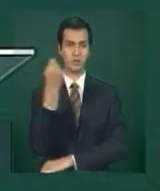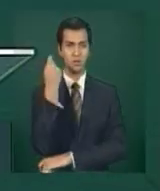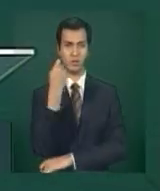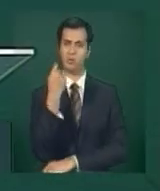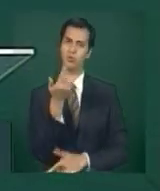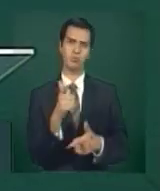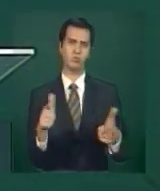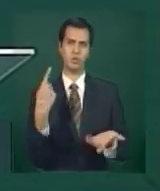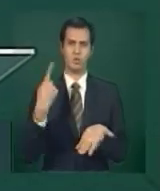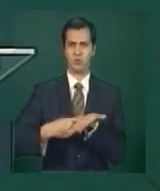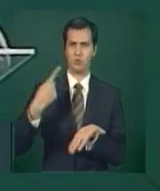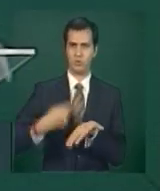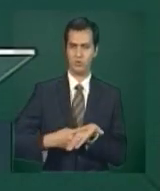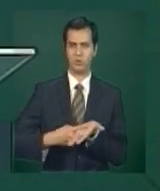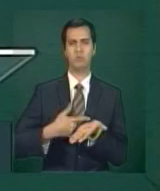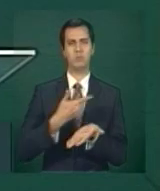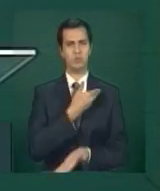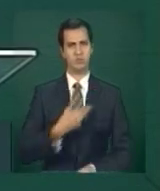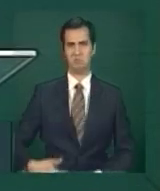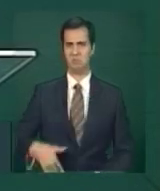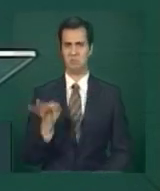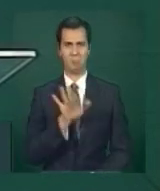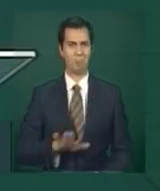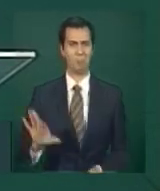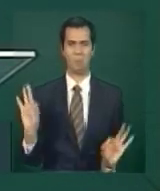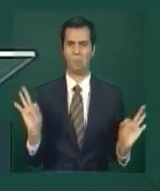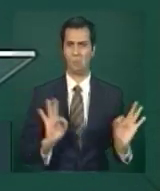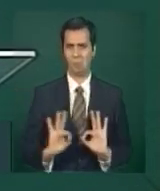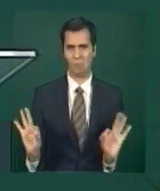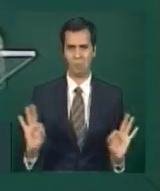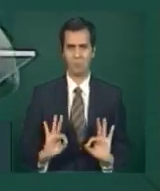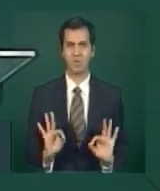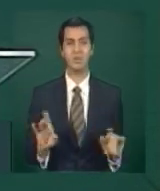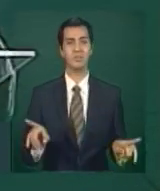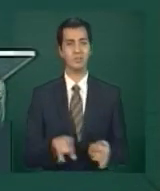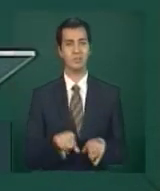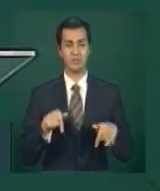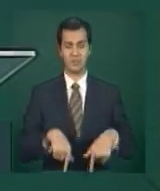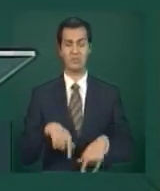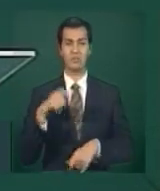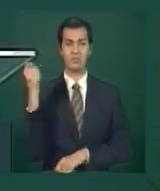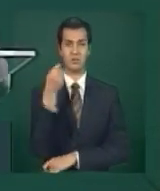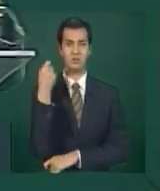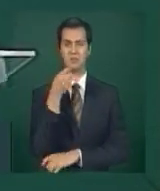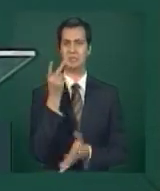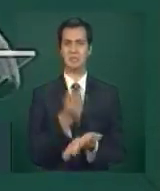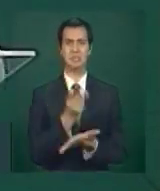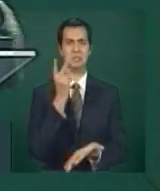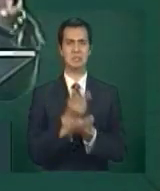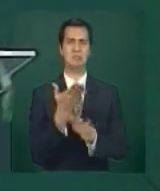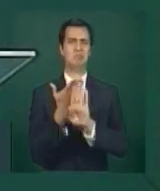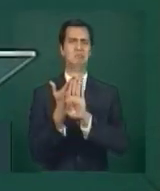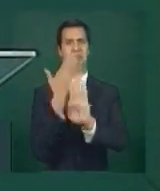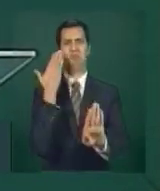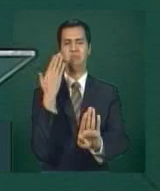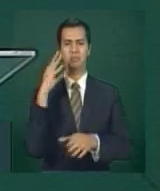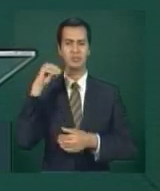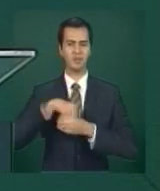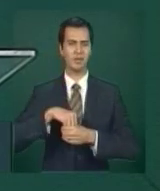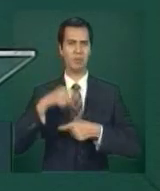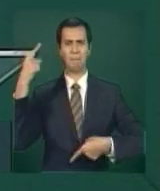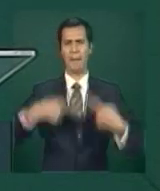e um Estado que se antagonizava em disputas internas,